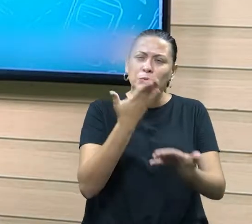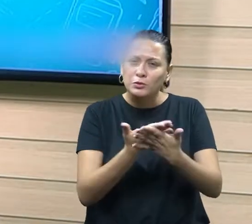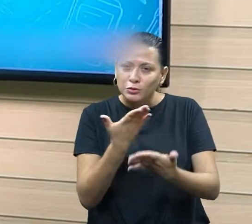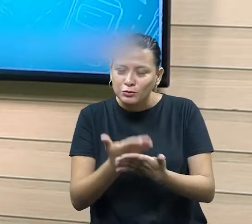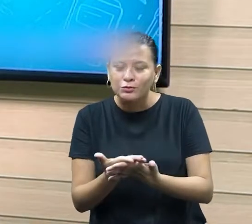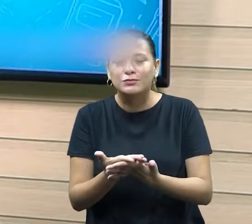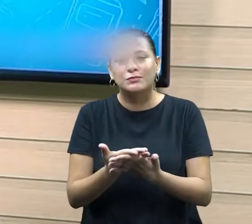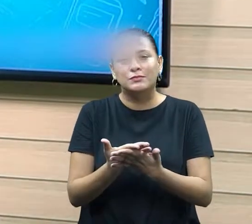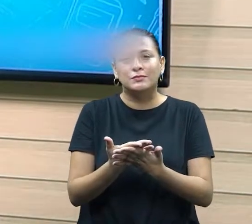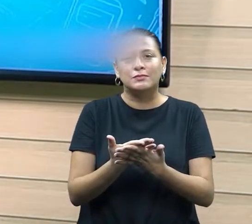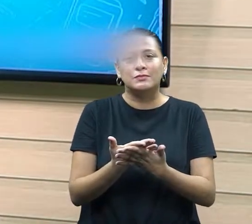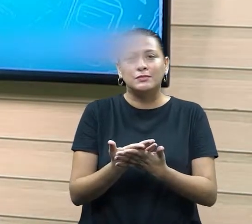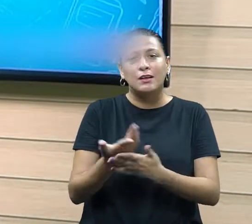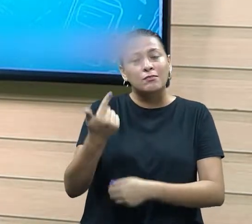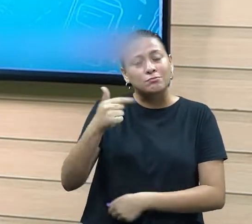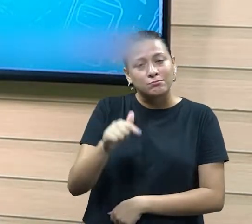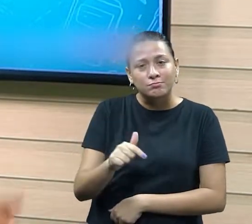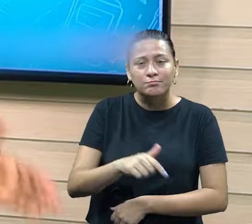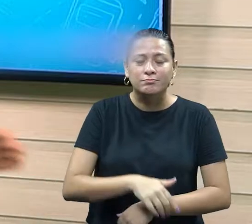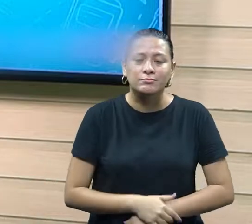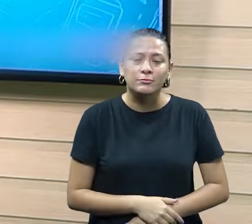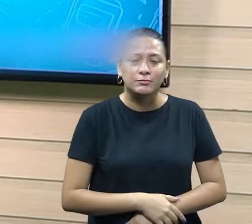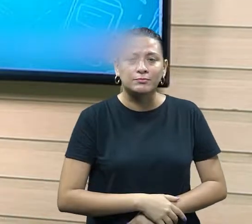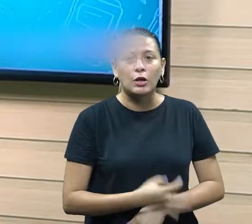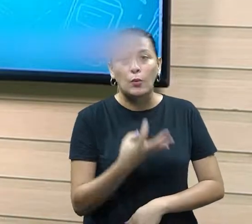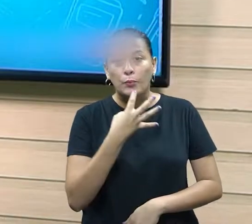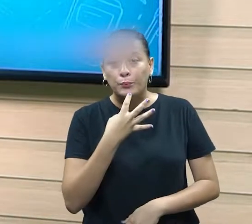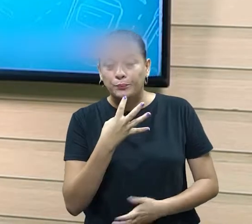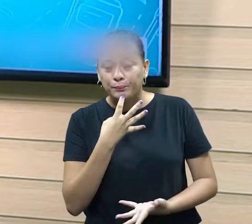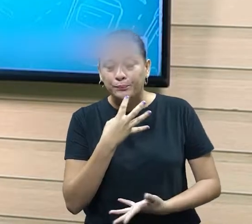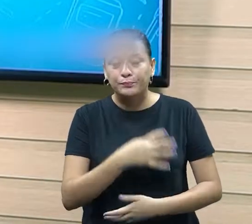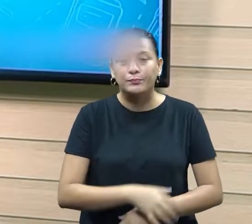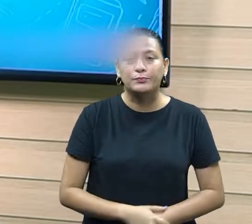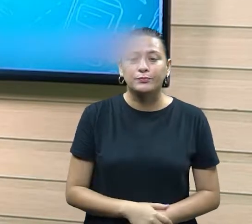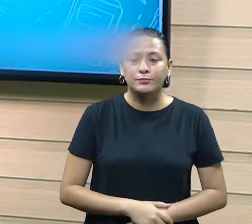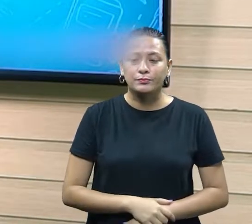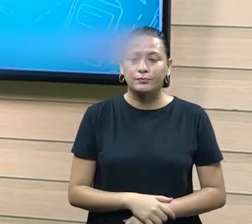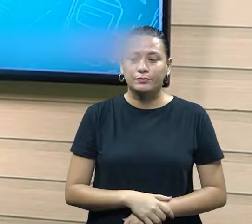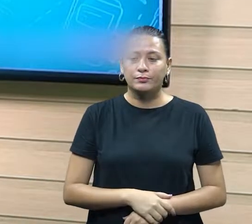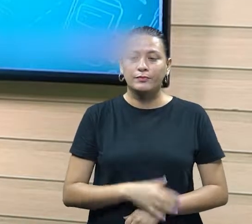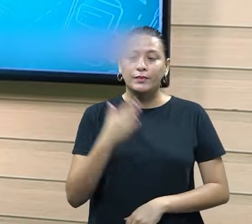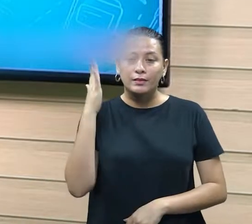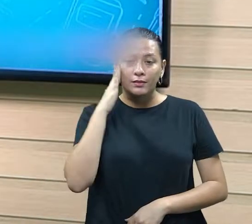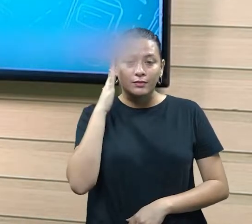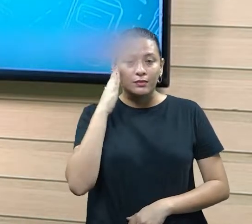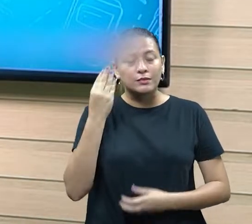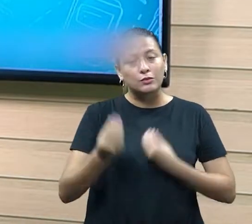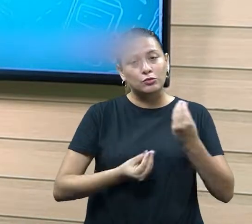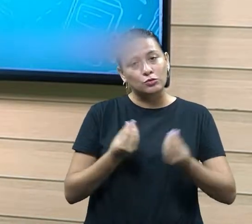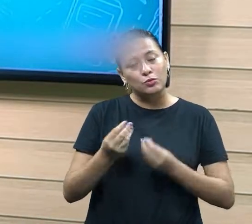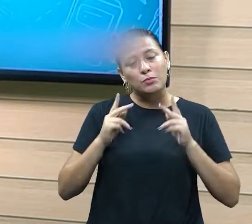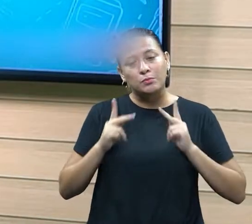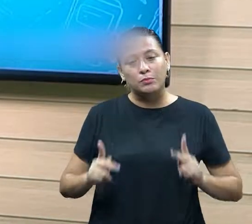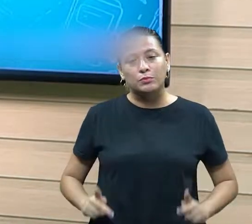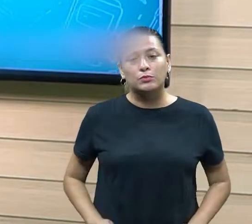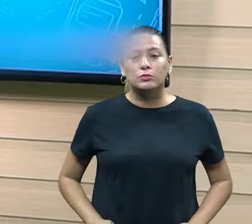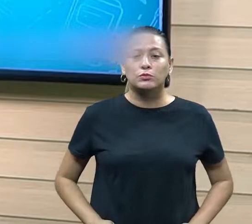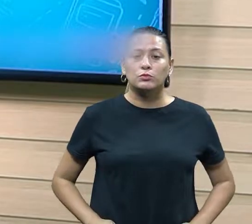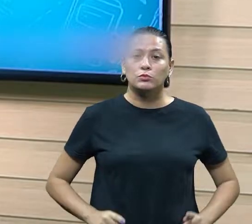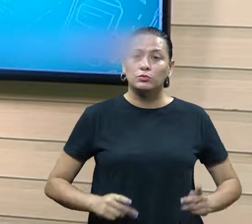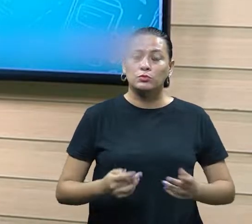Novamente, vamos tornar a rever todos os slides que vocês estão vendo, rever tudo isso, conhecer e saber como se